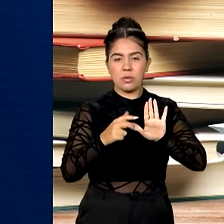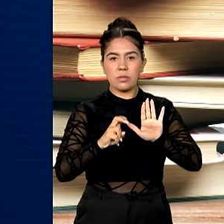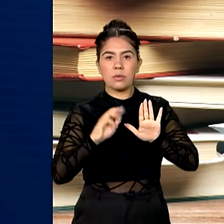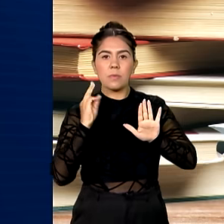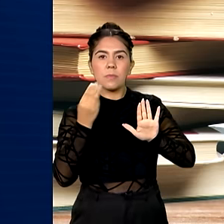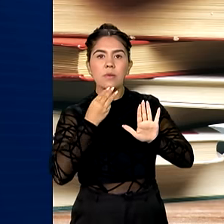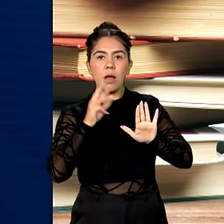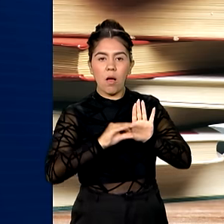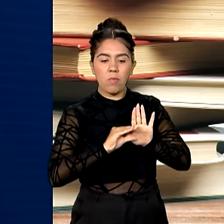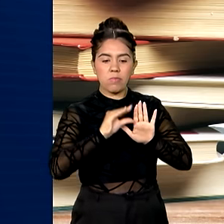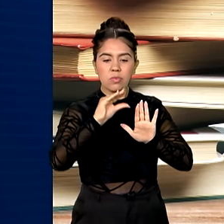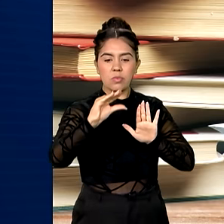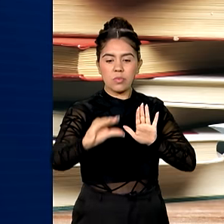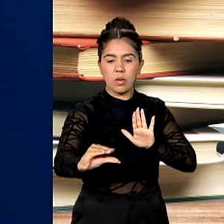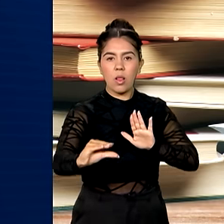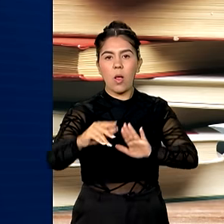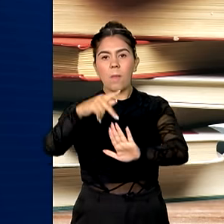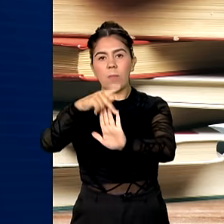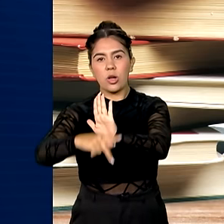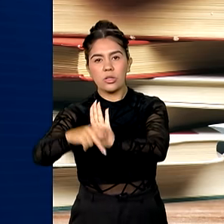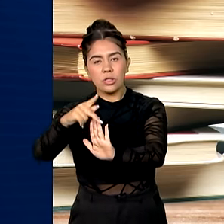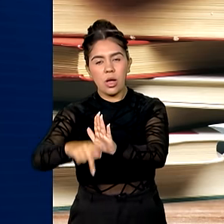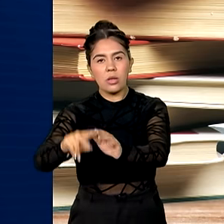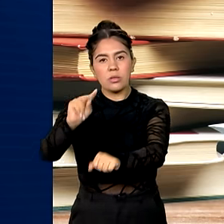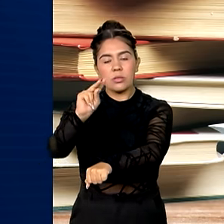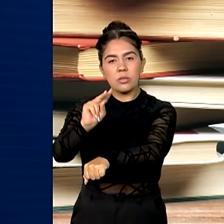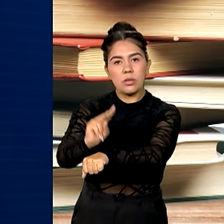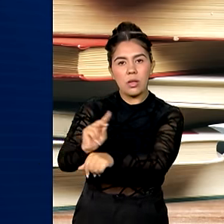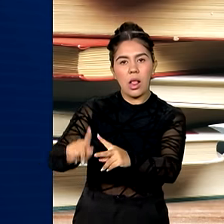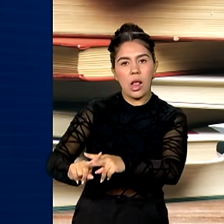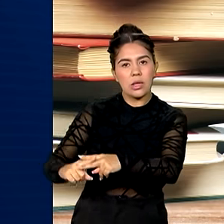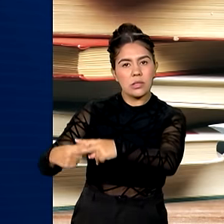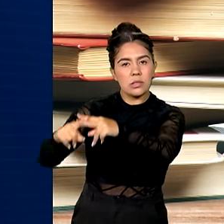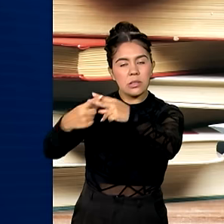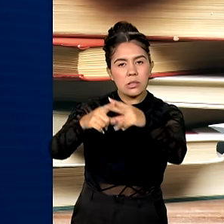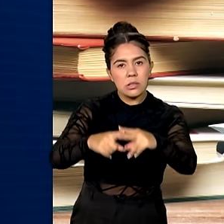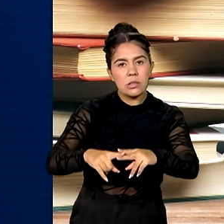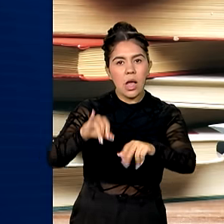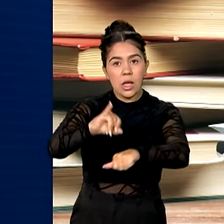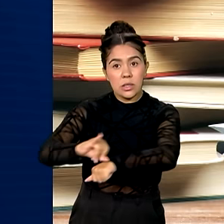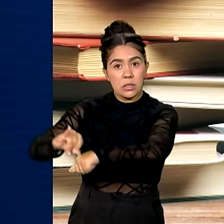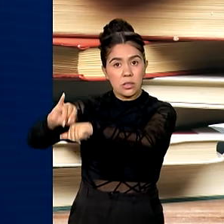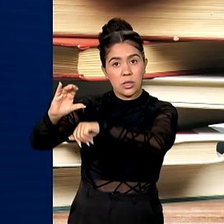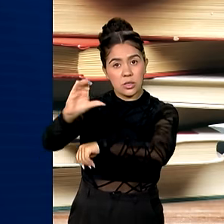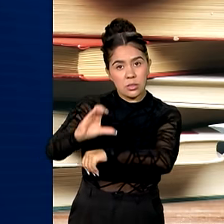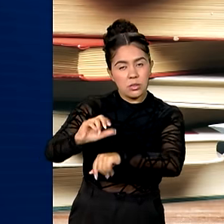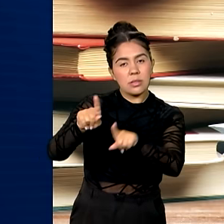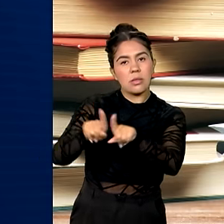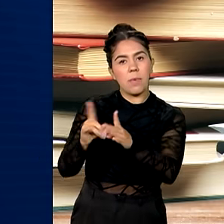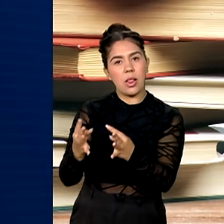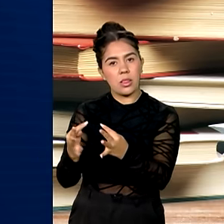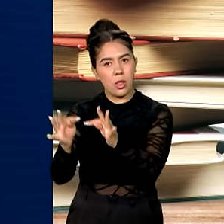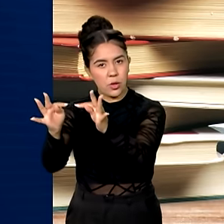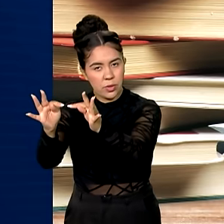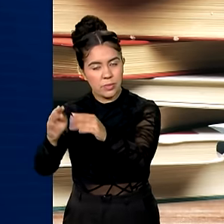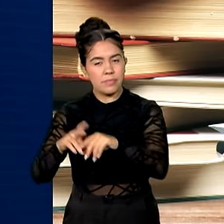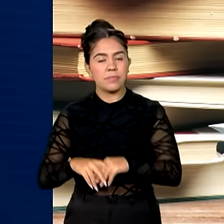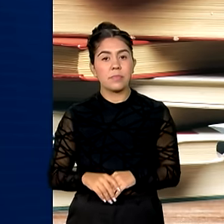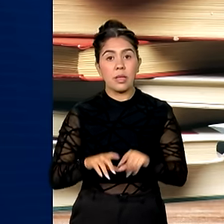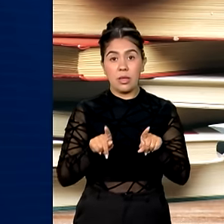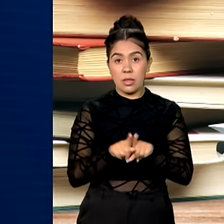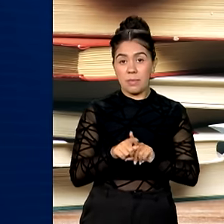projetos de preservação, divulgação e restauração de acervos científicos e tecnológicos. E mais